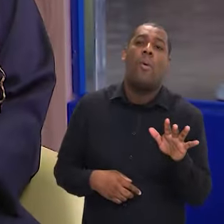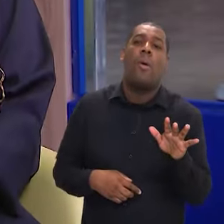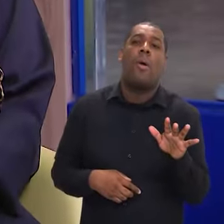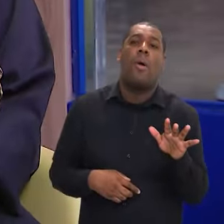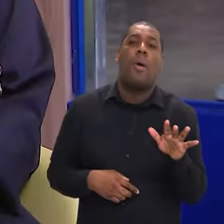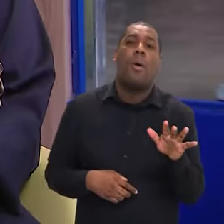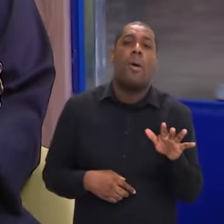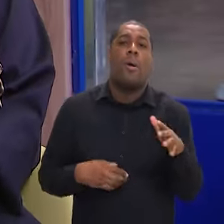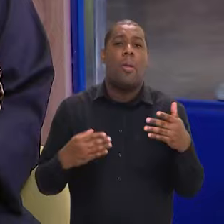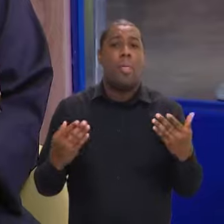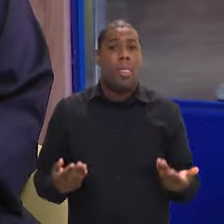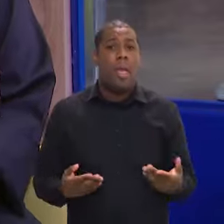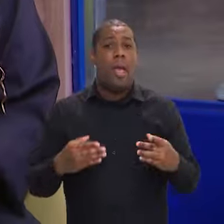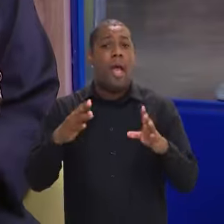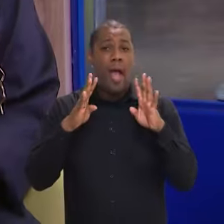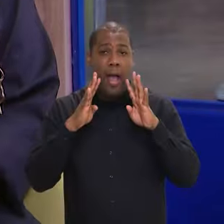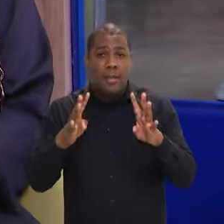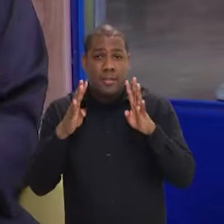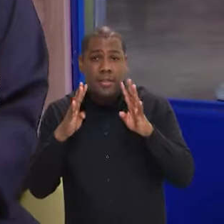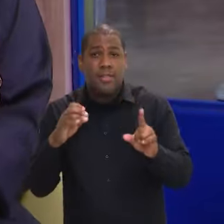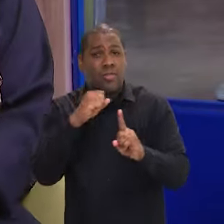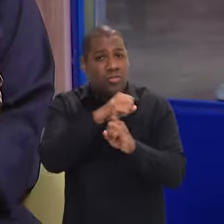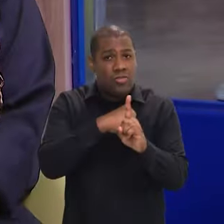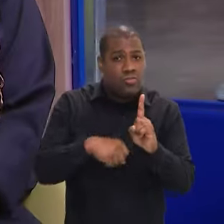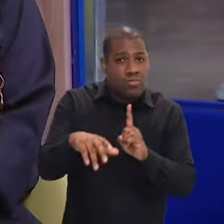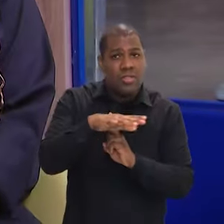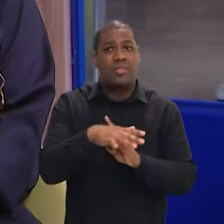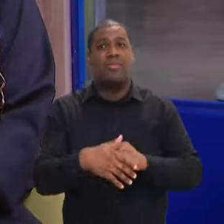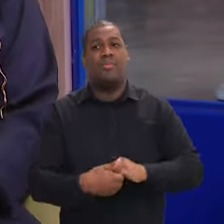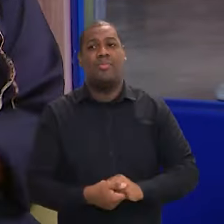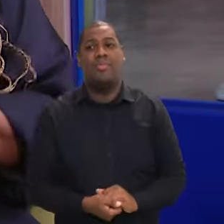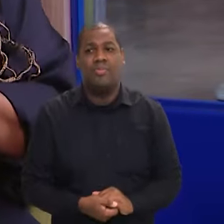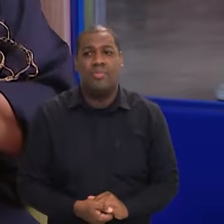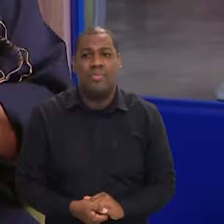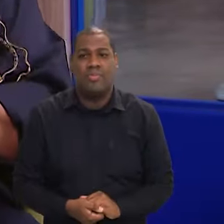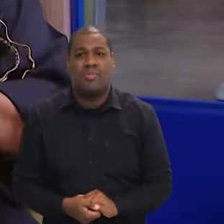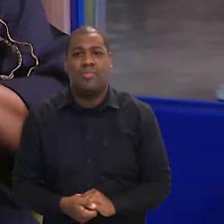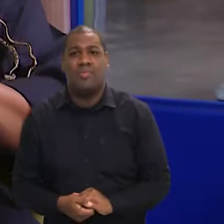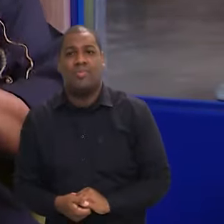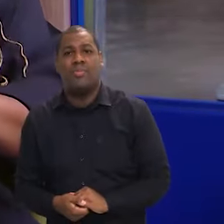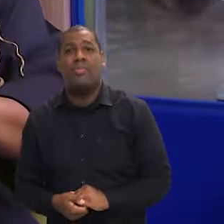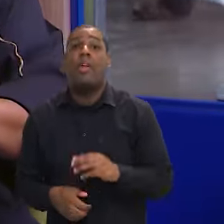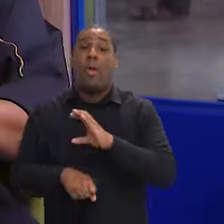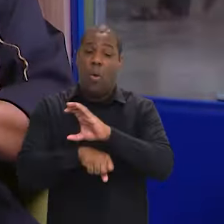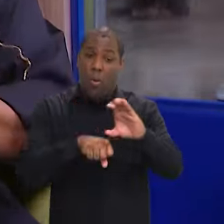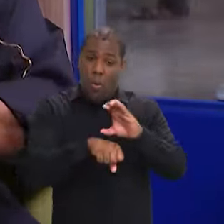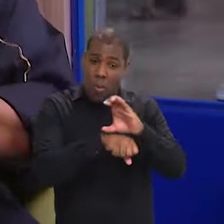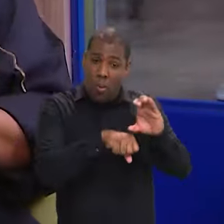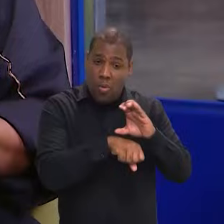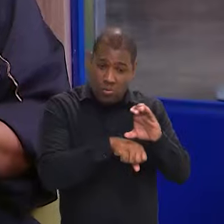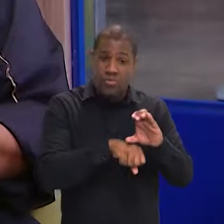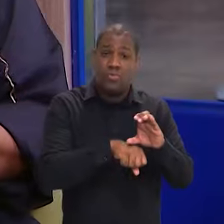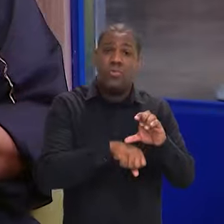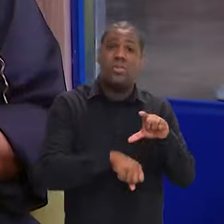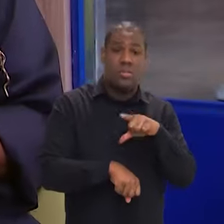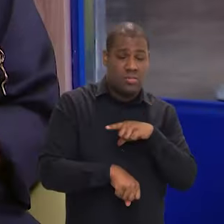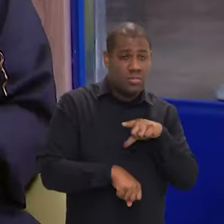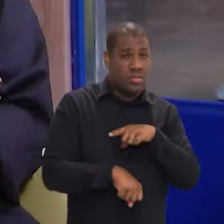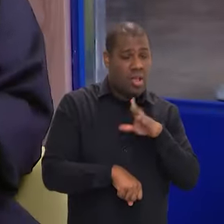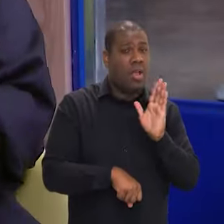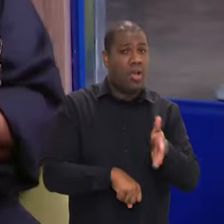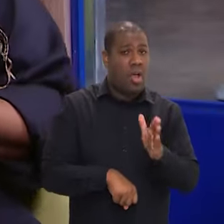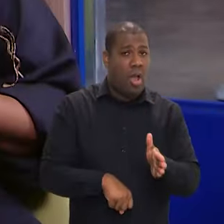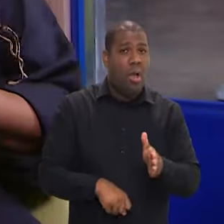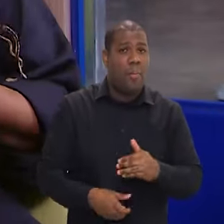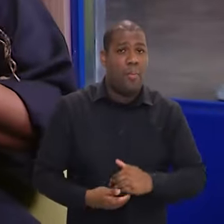vamos aderir do apelo da sociedade a essa política? Então, na verdade, já existe uma Constituição nisso, nós